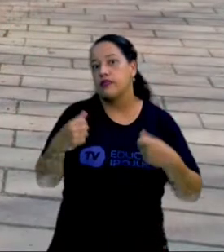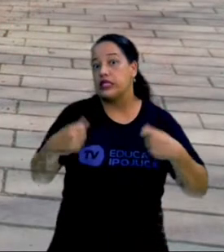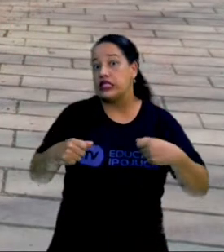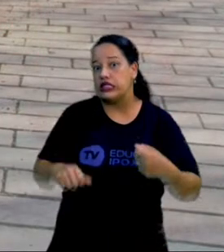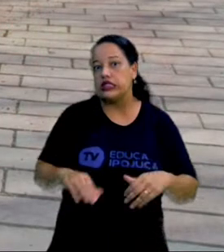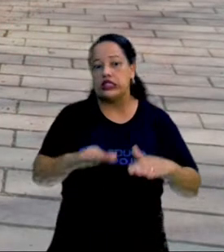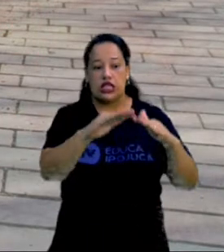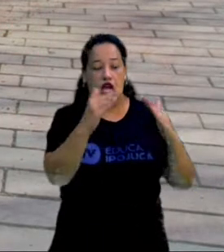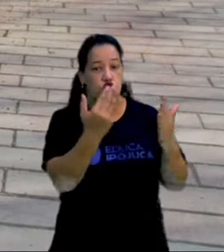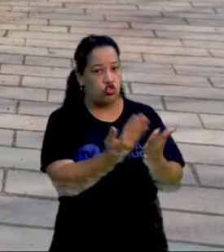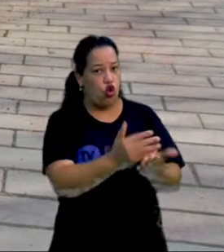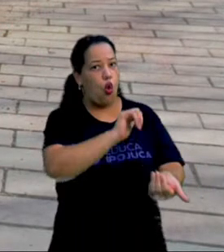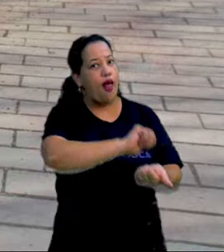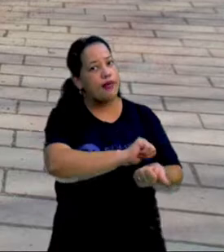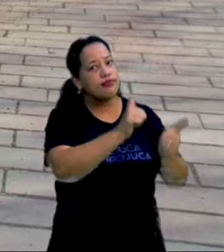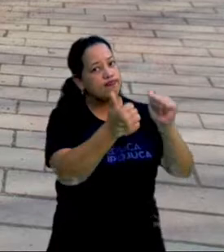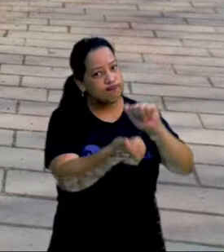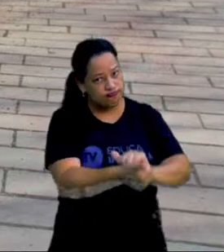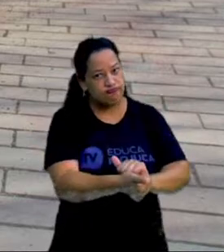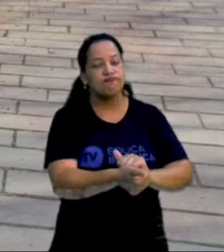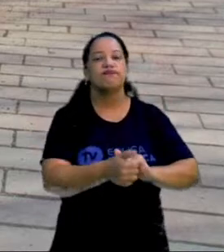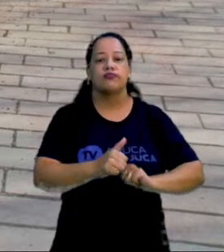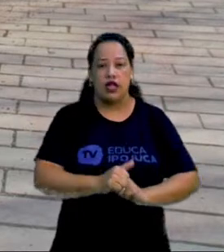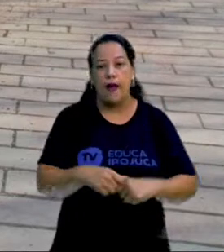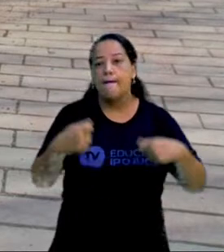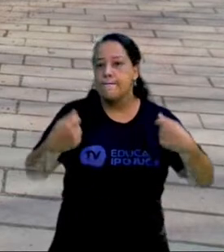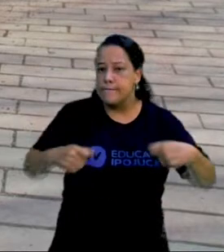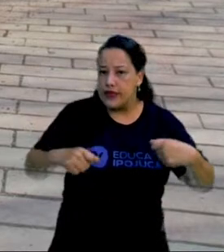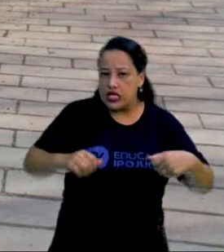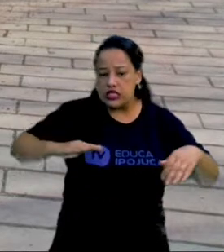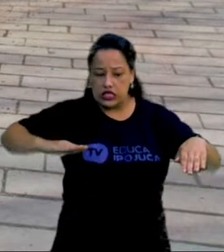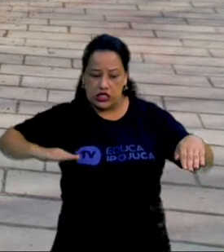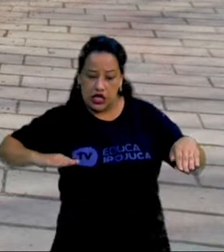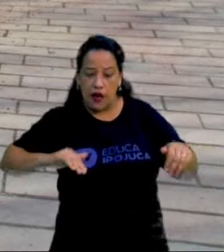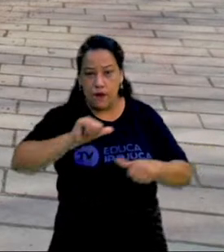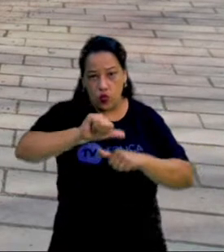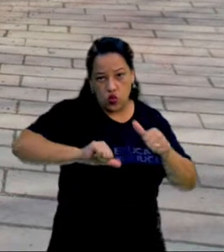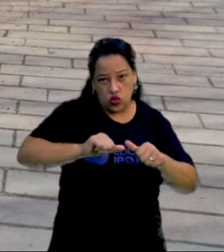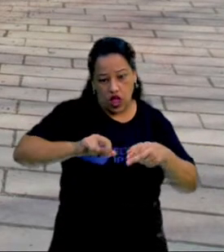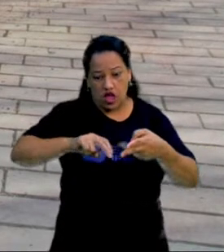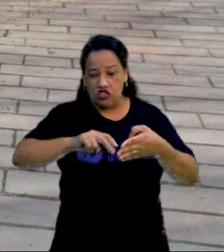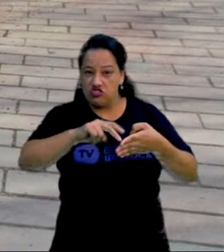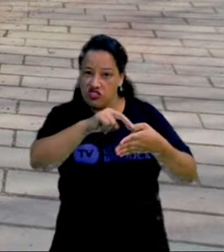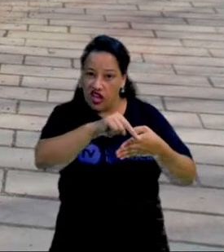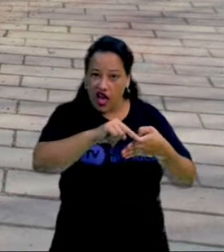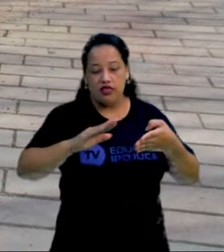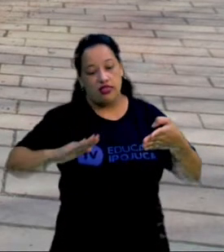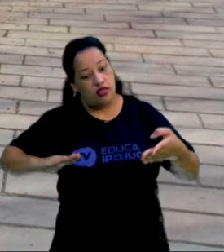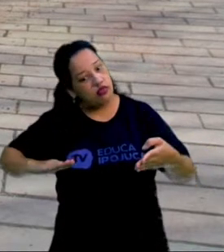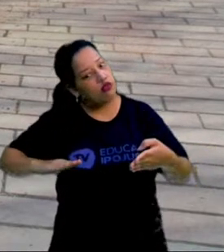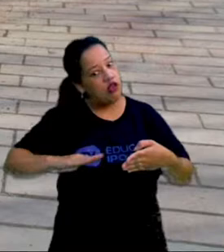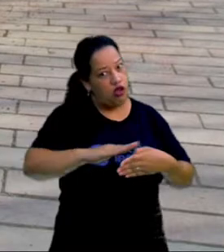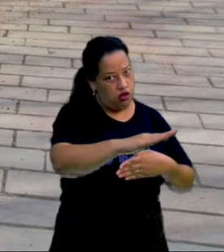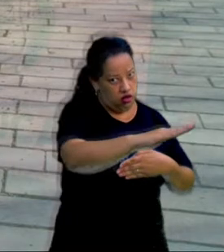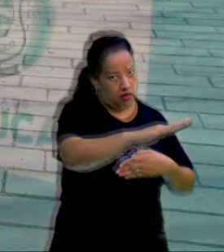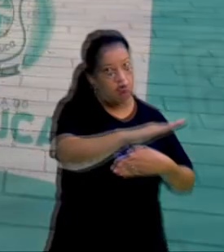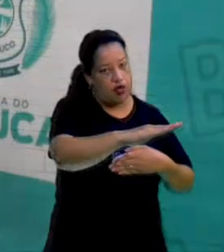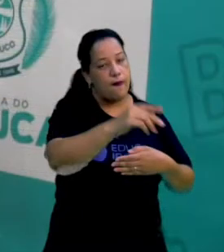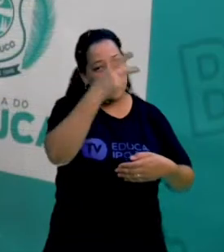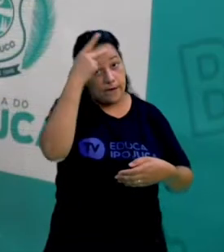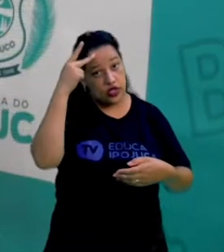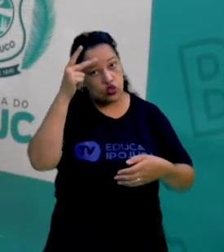escolas, nós temos que ter rampas de acesso para pessoas de cadeira de roda,